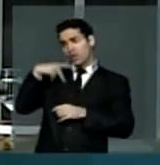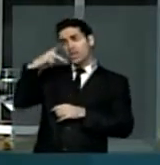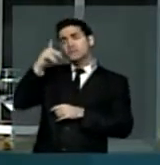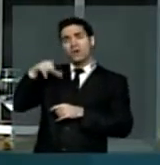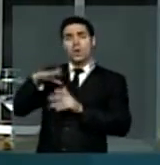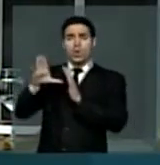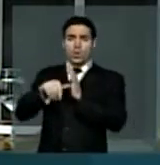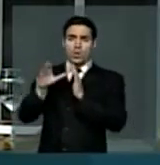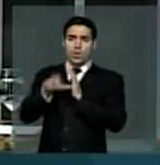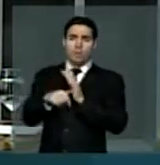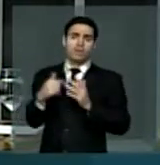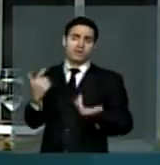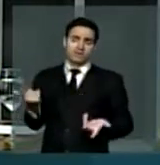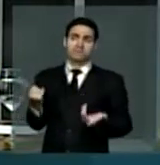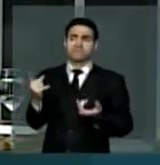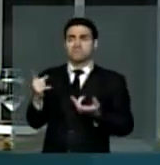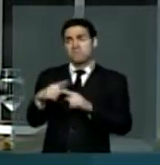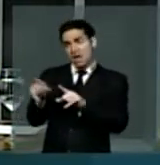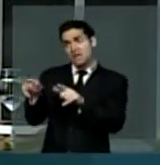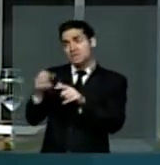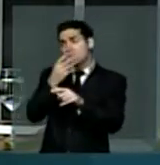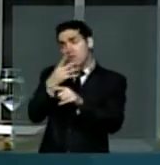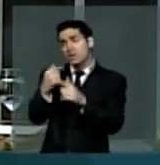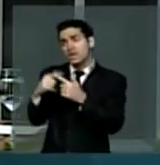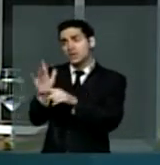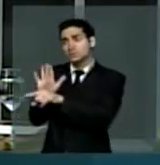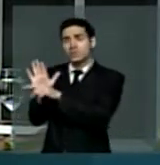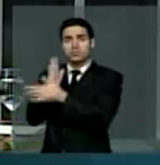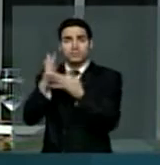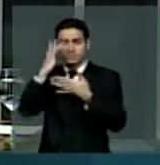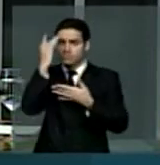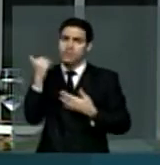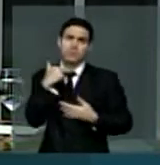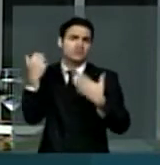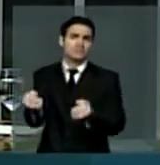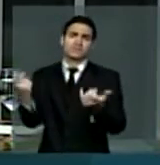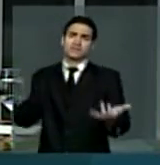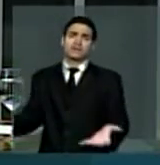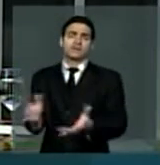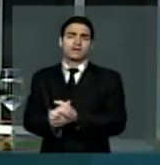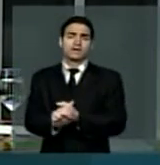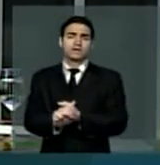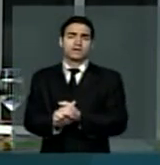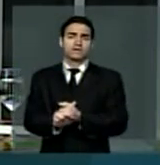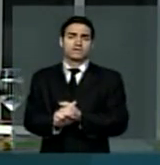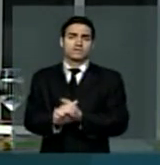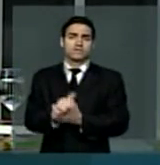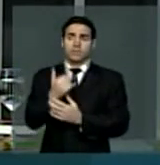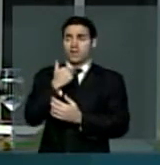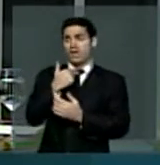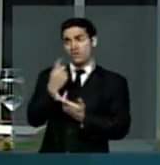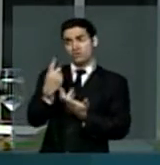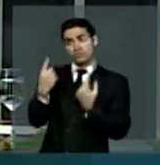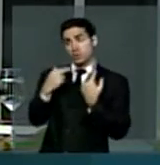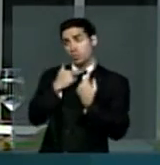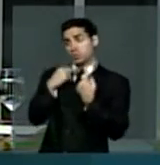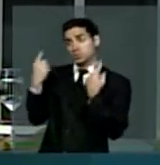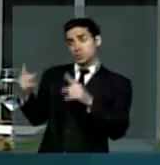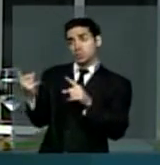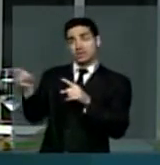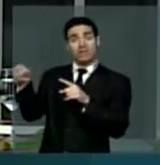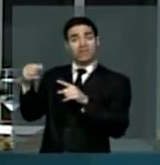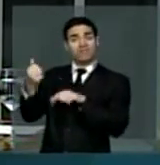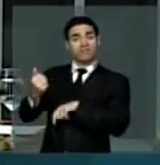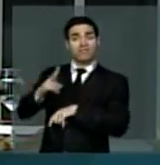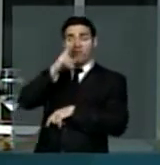me junto a eles tudo entre aspas a esperança deve ser sempre nossa companheira